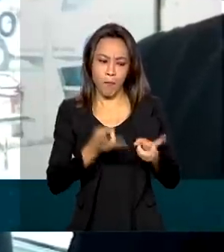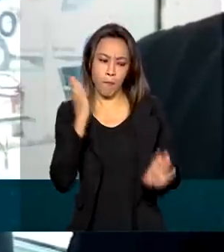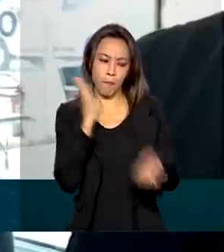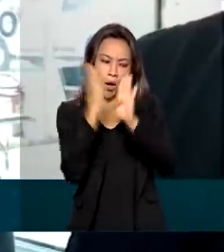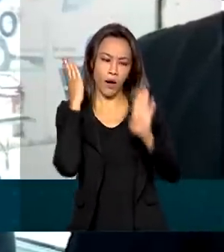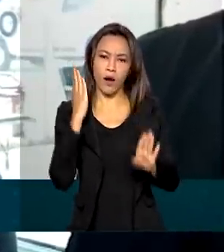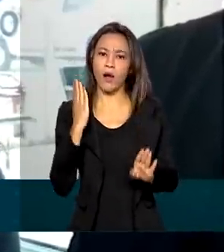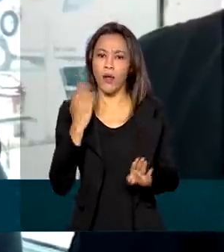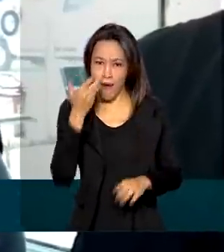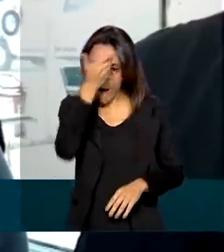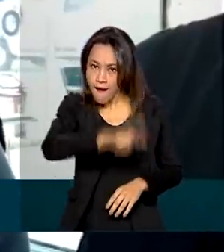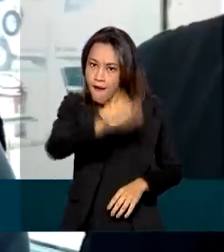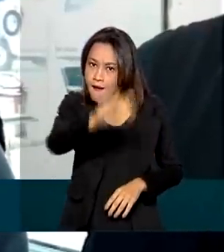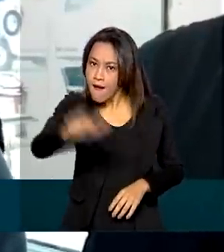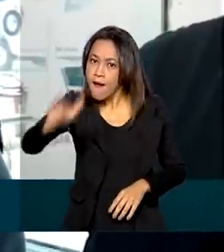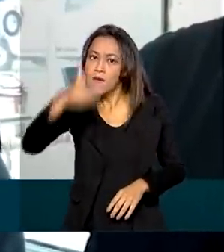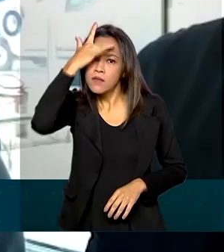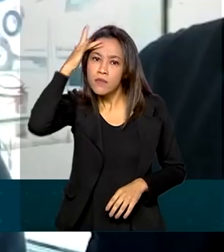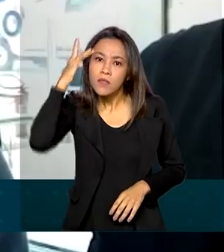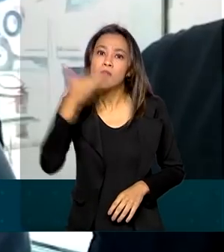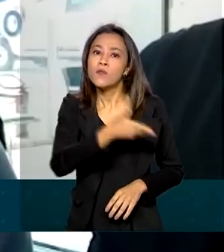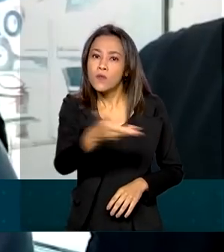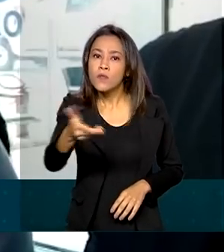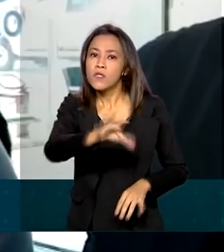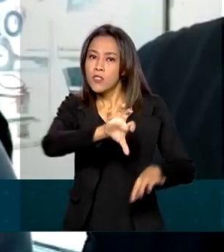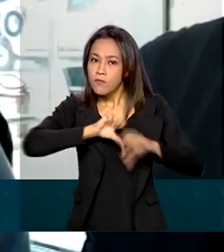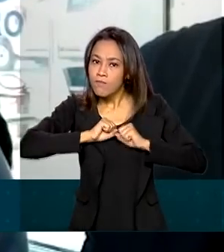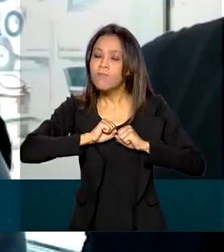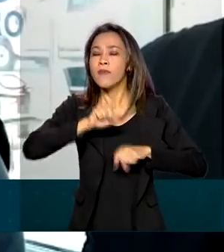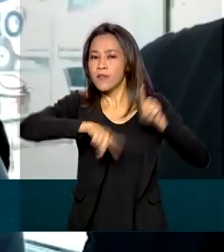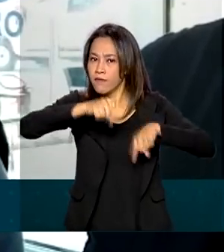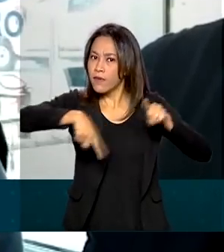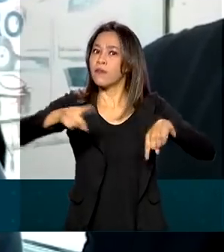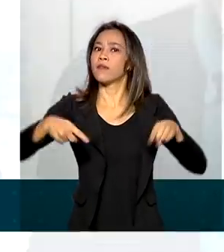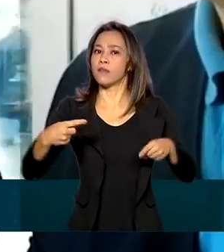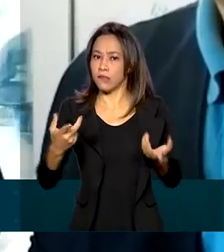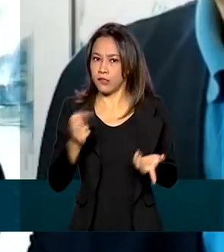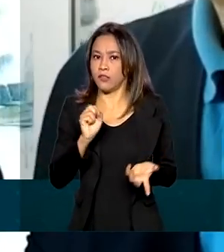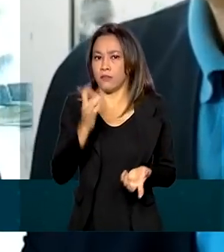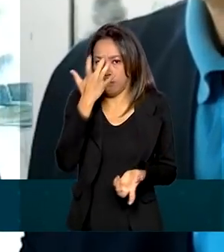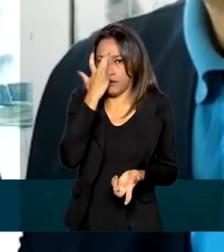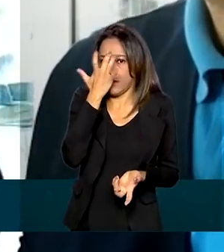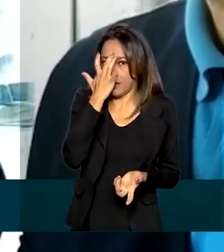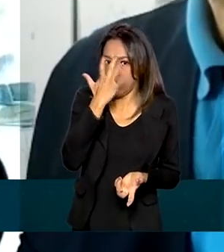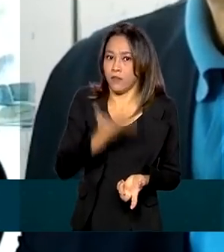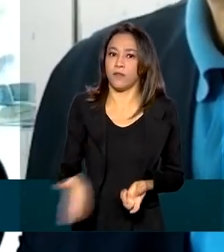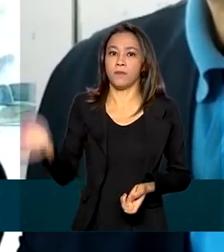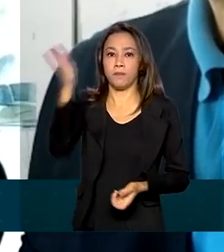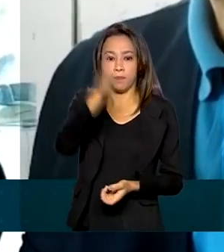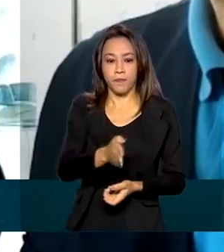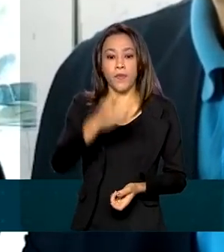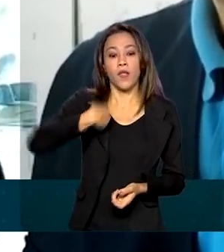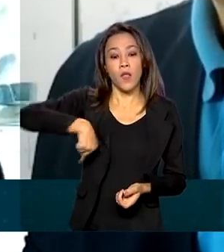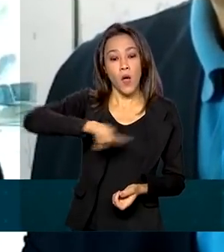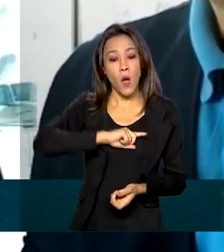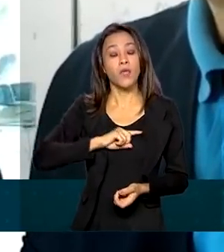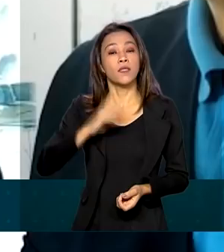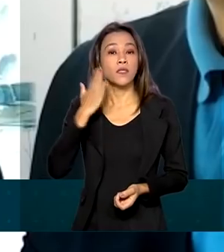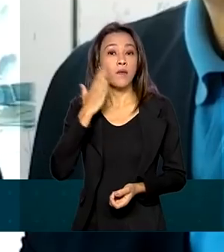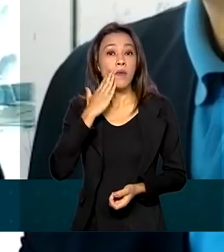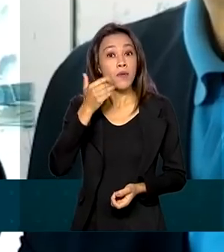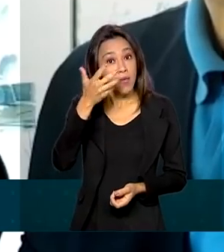casos e, eventualmente, identificar essa variante indiana. É necessário que a população se